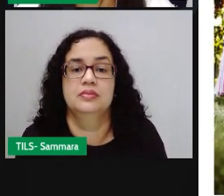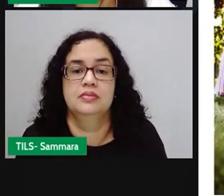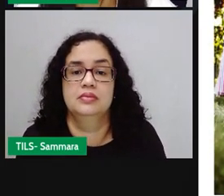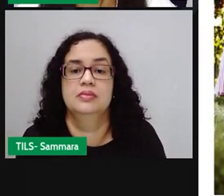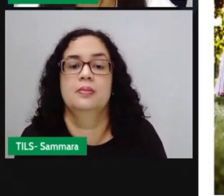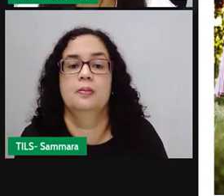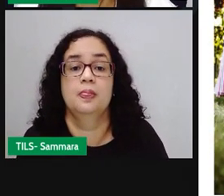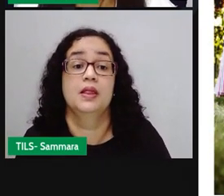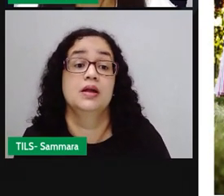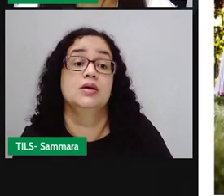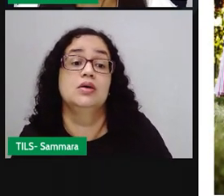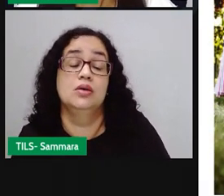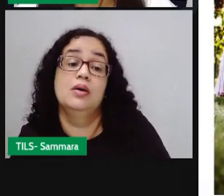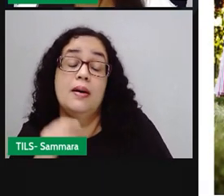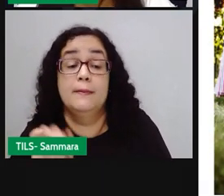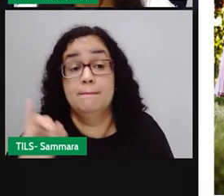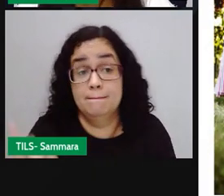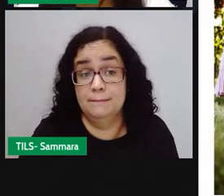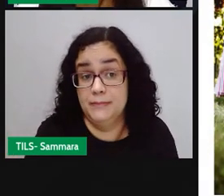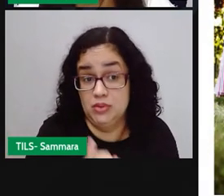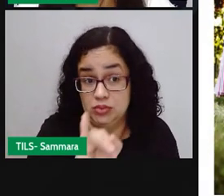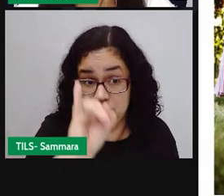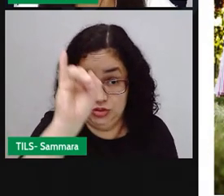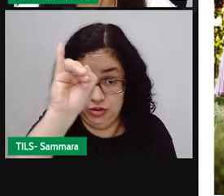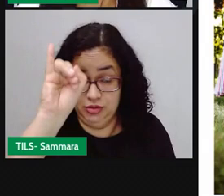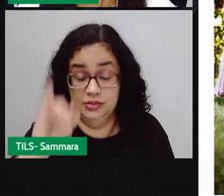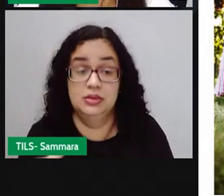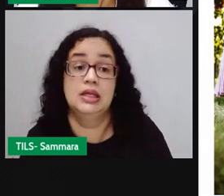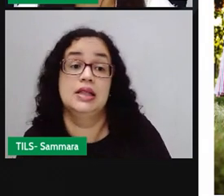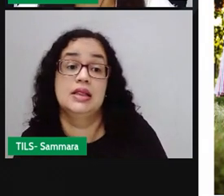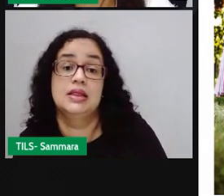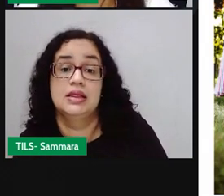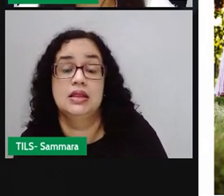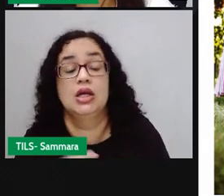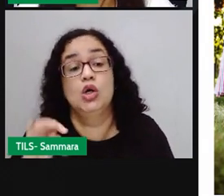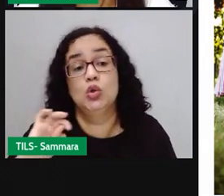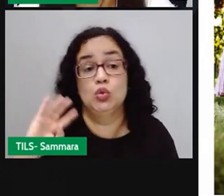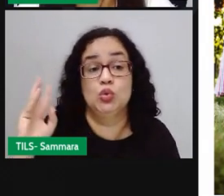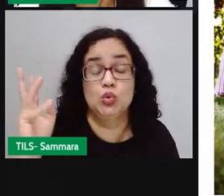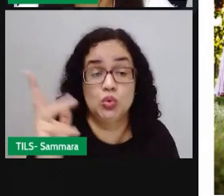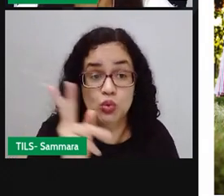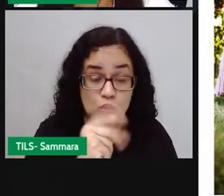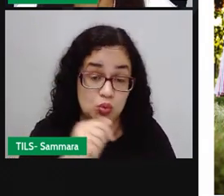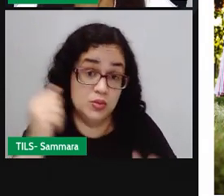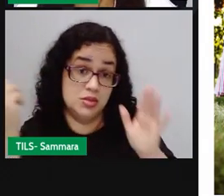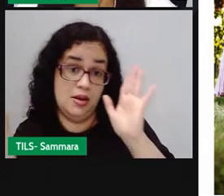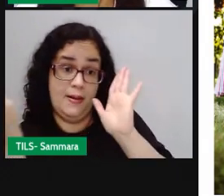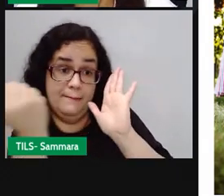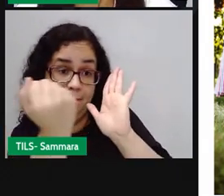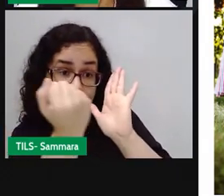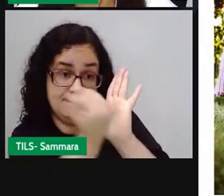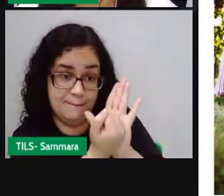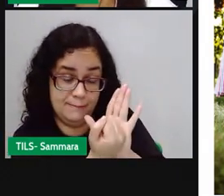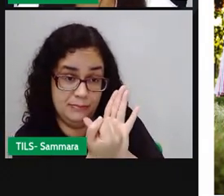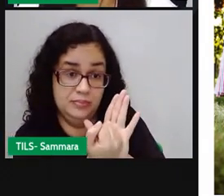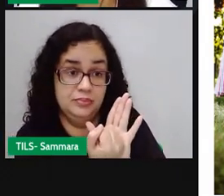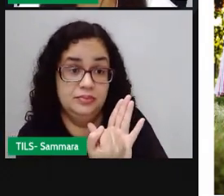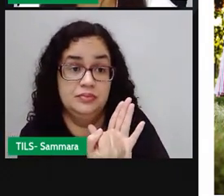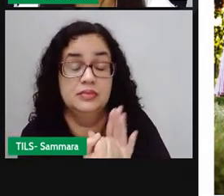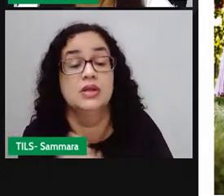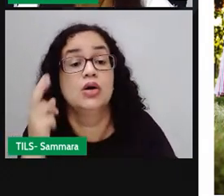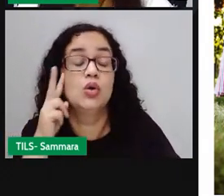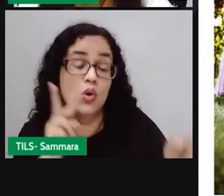Um ponto muito importante que pertencem a todos os patrimônios assim que eles são